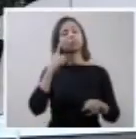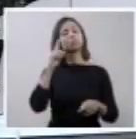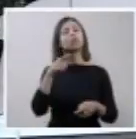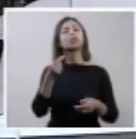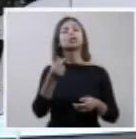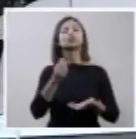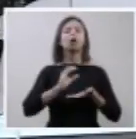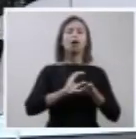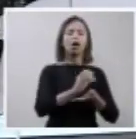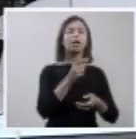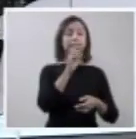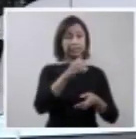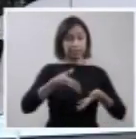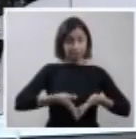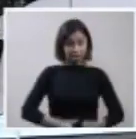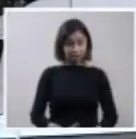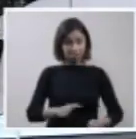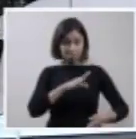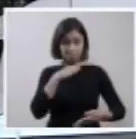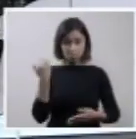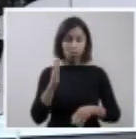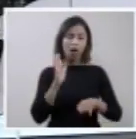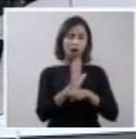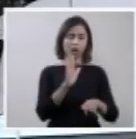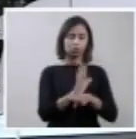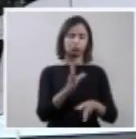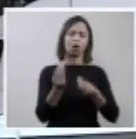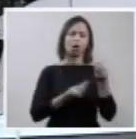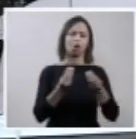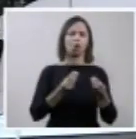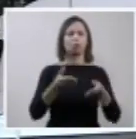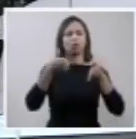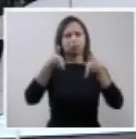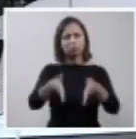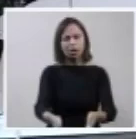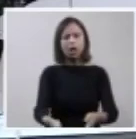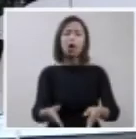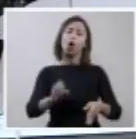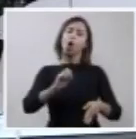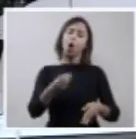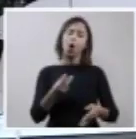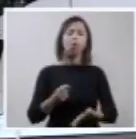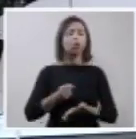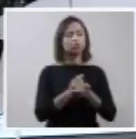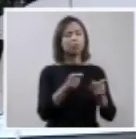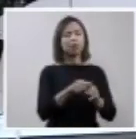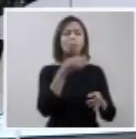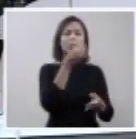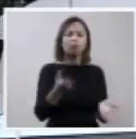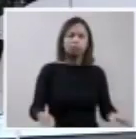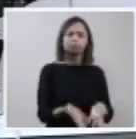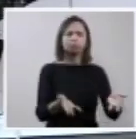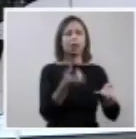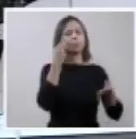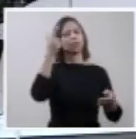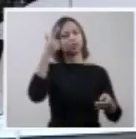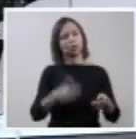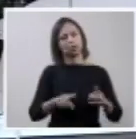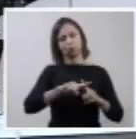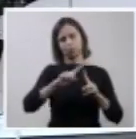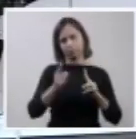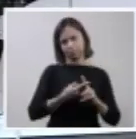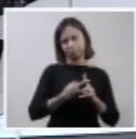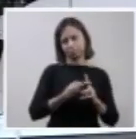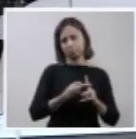natimorto ou sobre como planejar uma nova gestação. Além de medidas de prevenção ou aconselhamento genético.